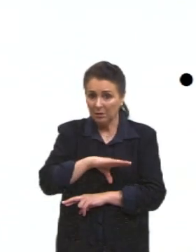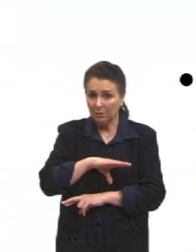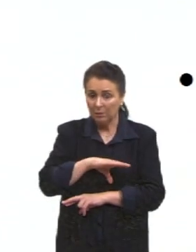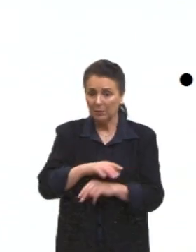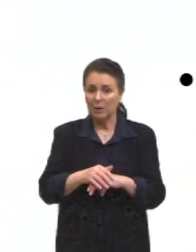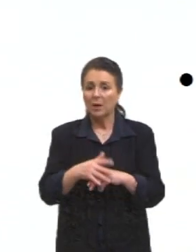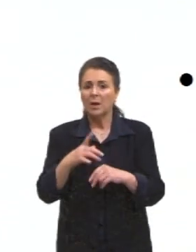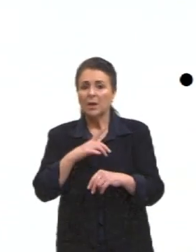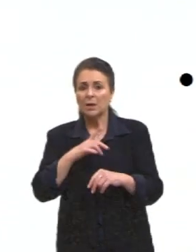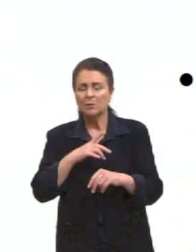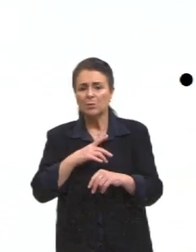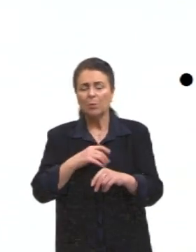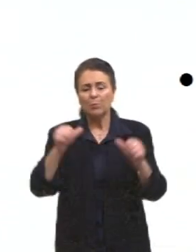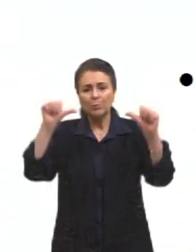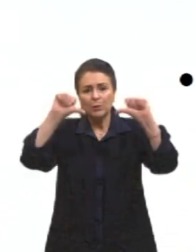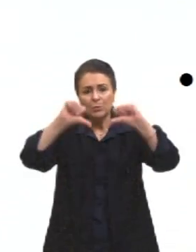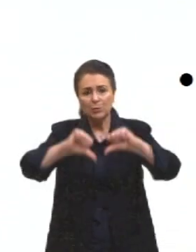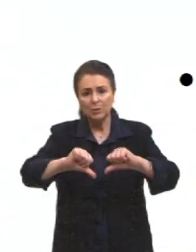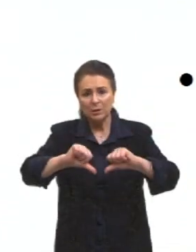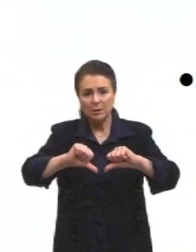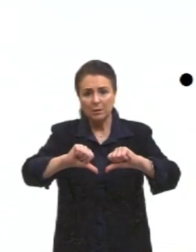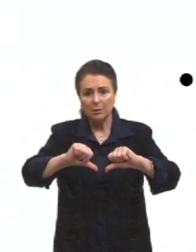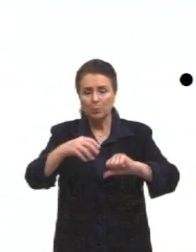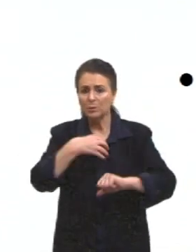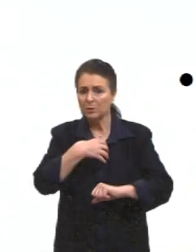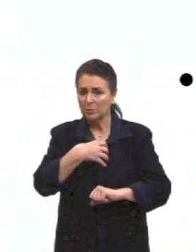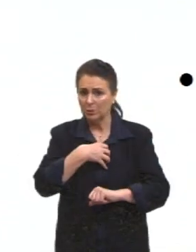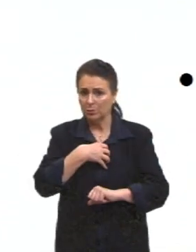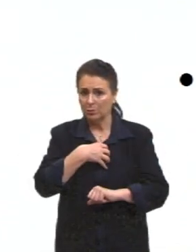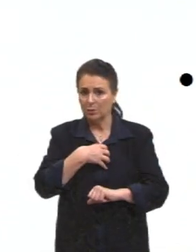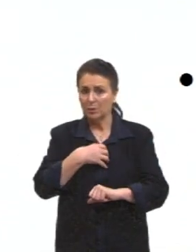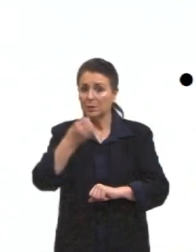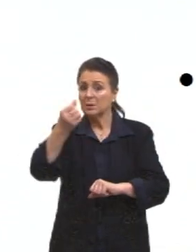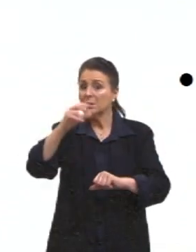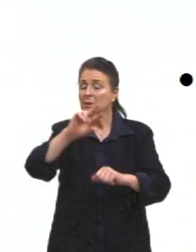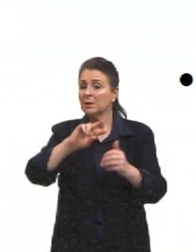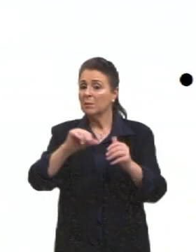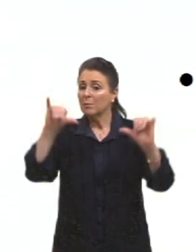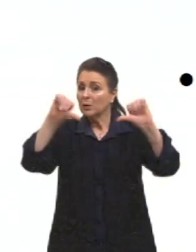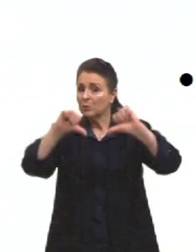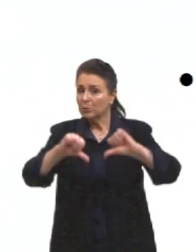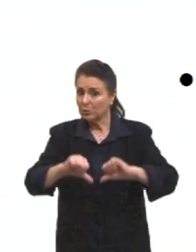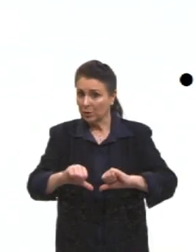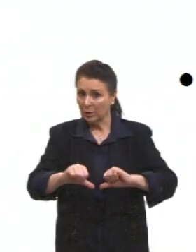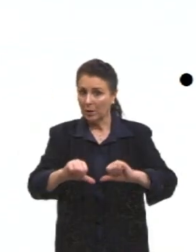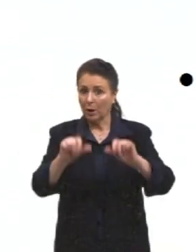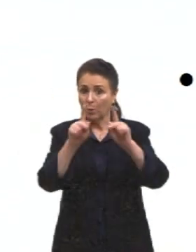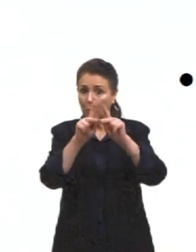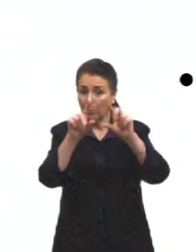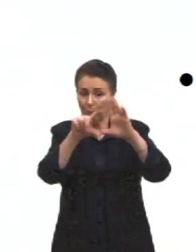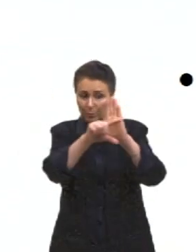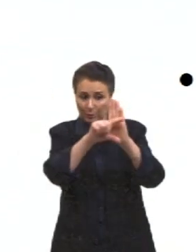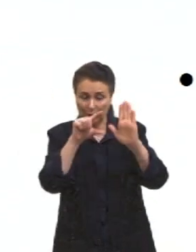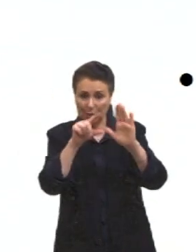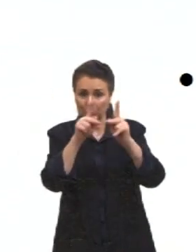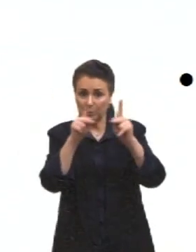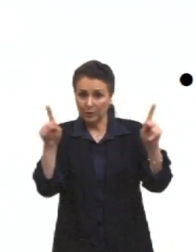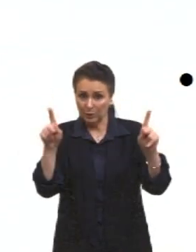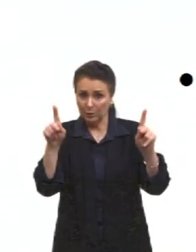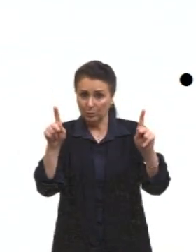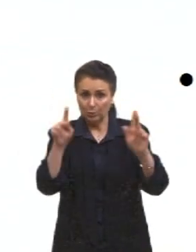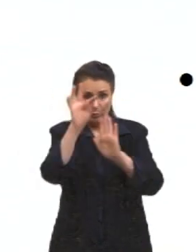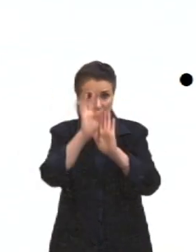em que ele deveria ser inserido. E se prejudica o período, prejudica o texto, o parágrafo e o texto inteiro. Então,